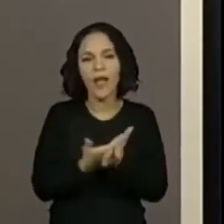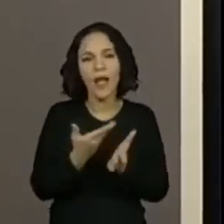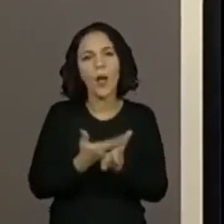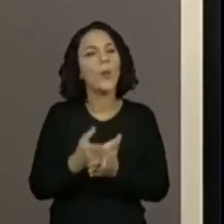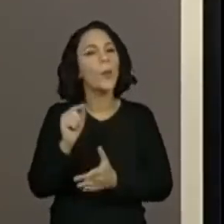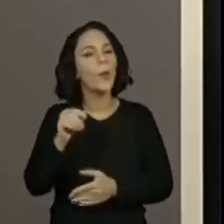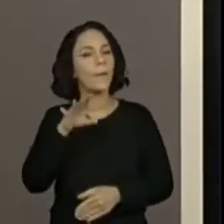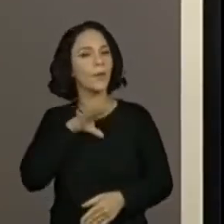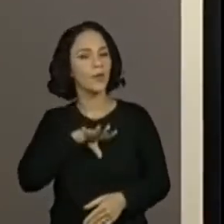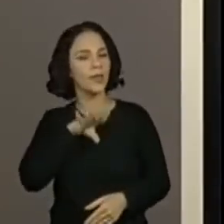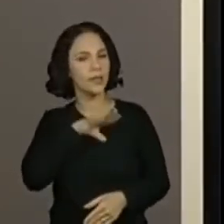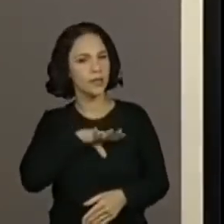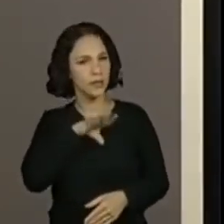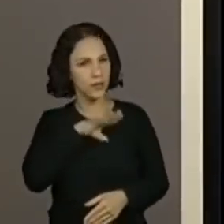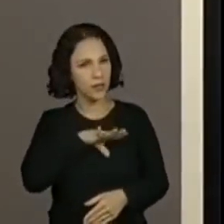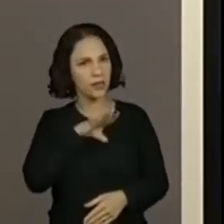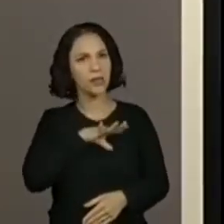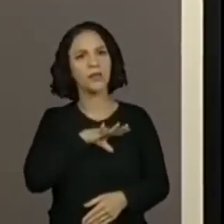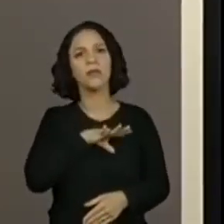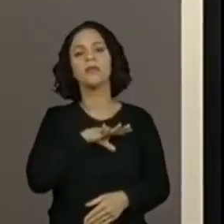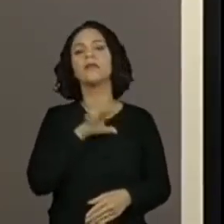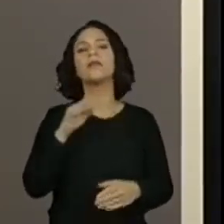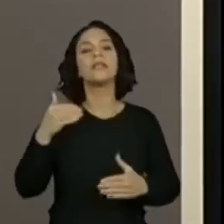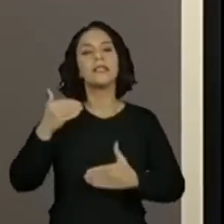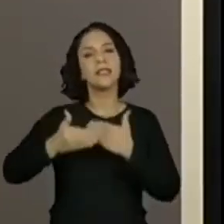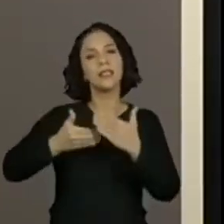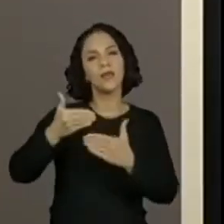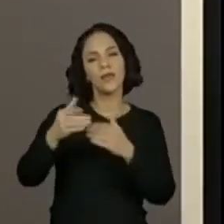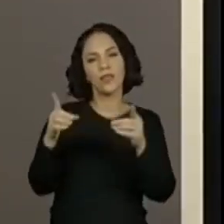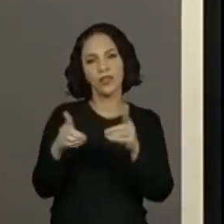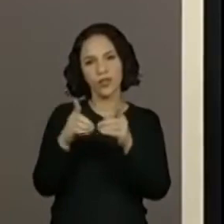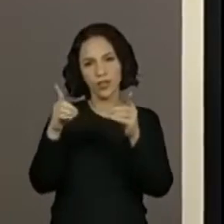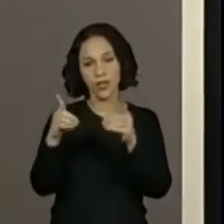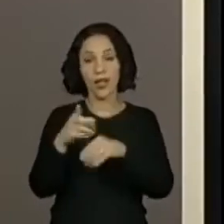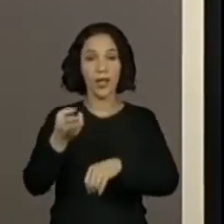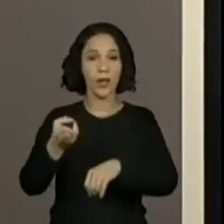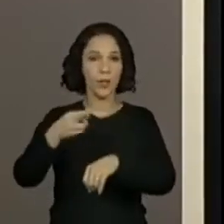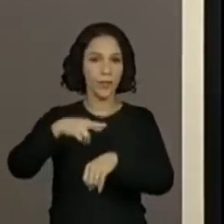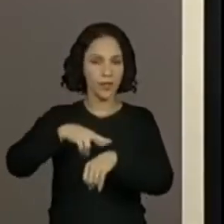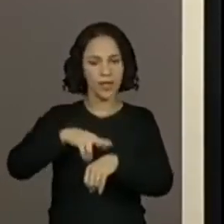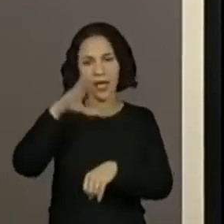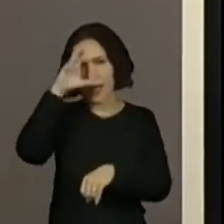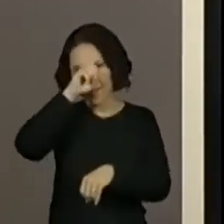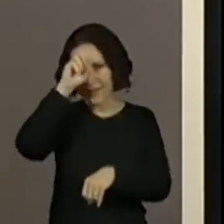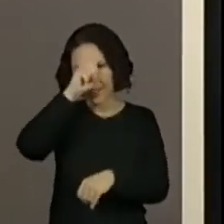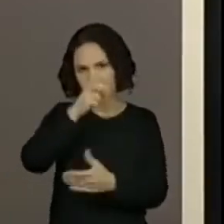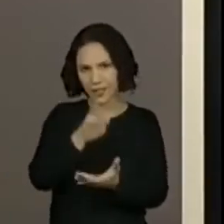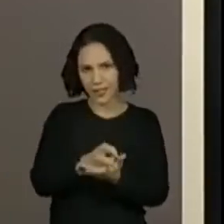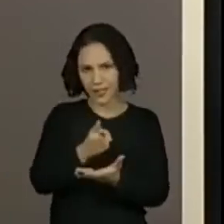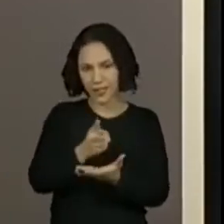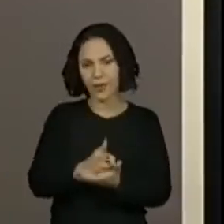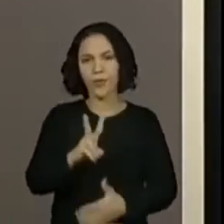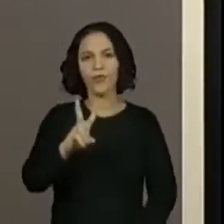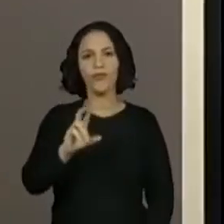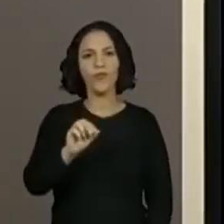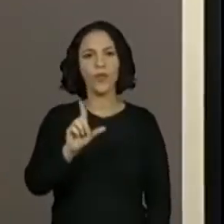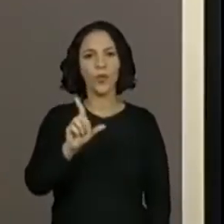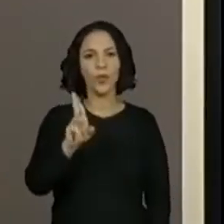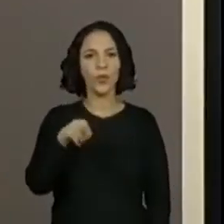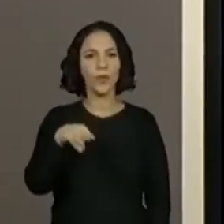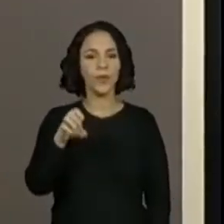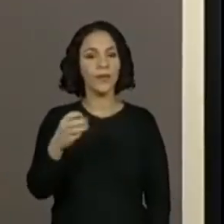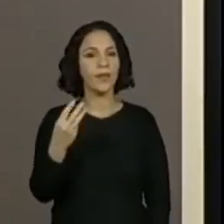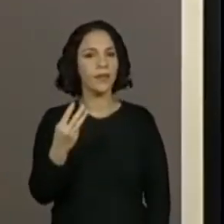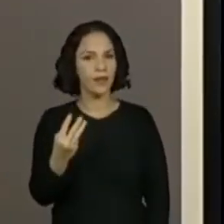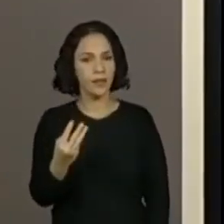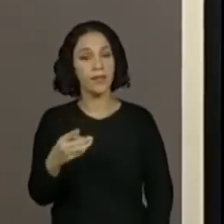língua portuguesa com a sequência didática da recuperação, do Aprender Sempre, volume 3. Ao mesmo